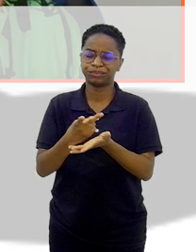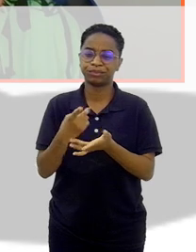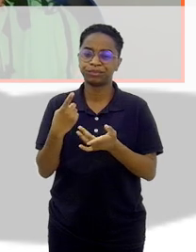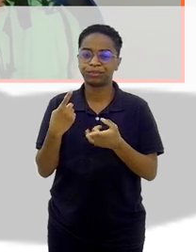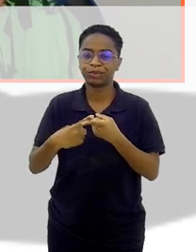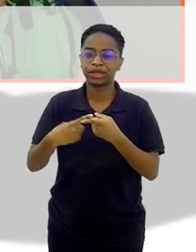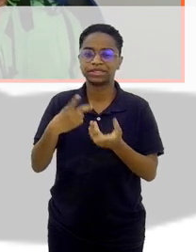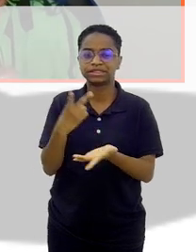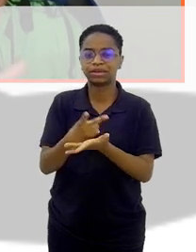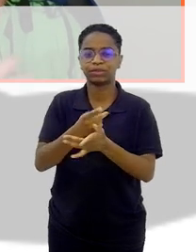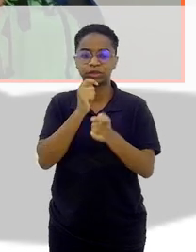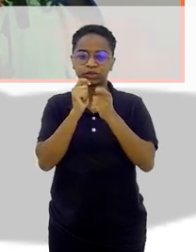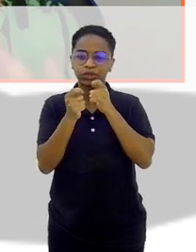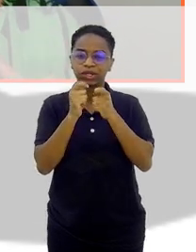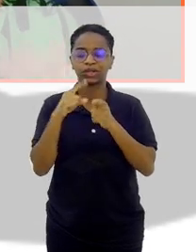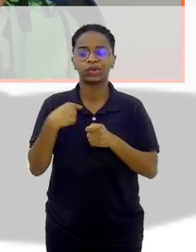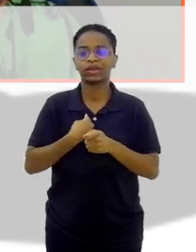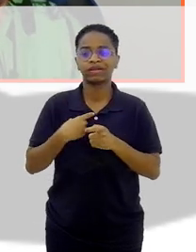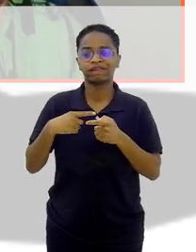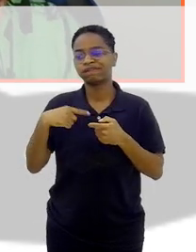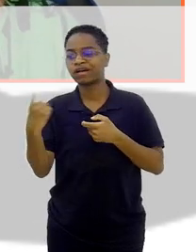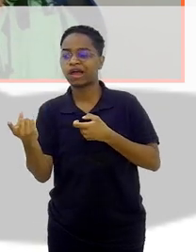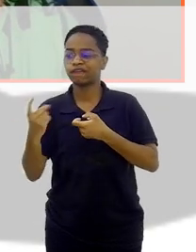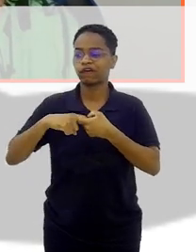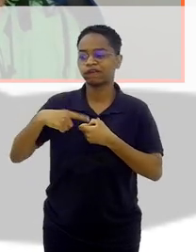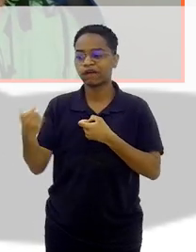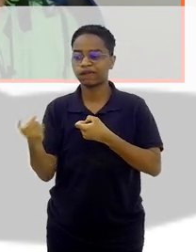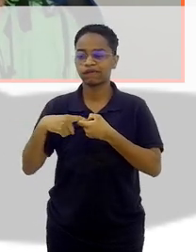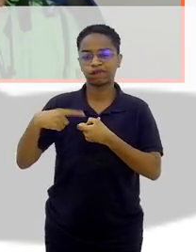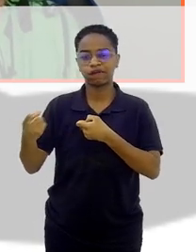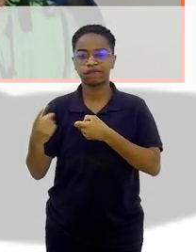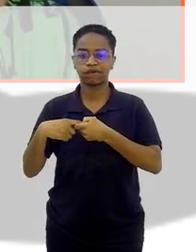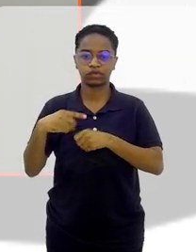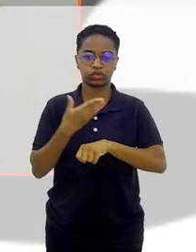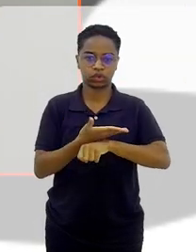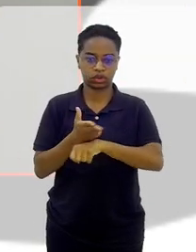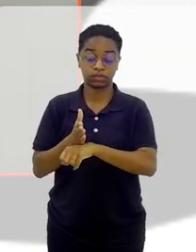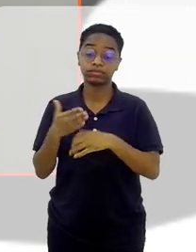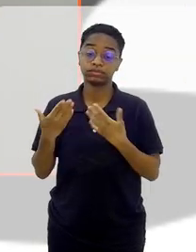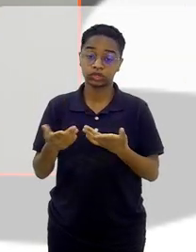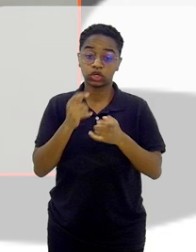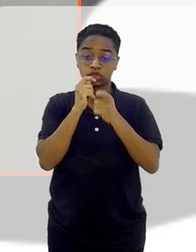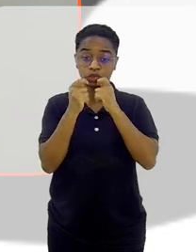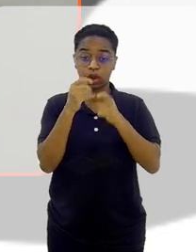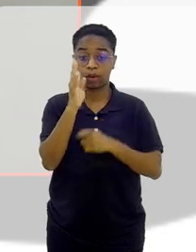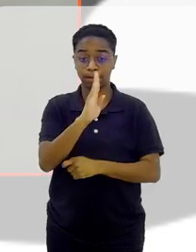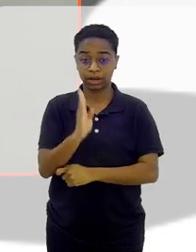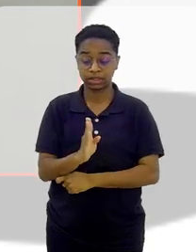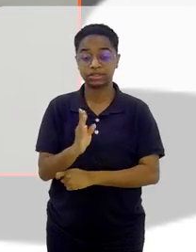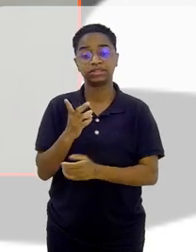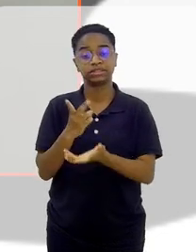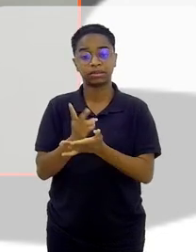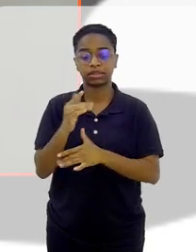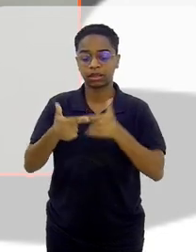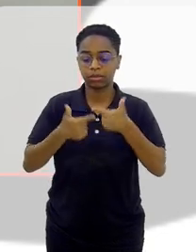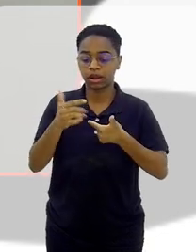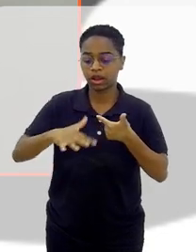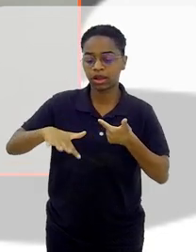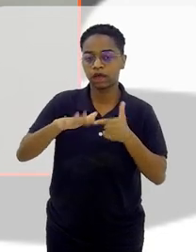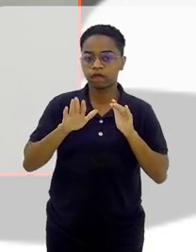Você sabe. A gente sai e volta, né? E ali no Jornal do Brasil, sempre economia,